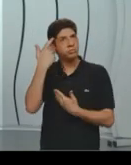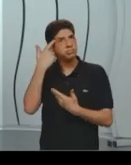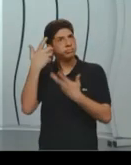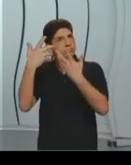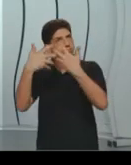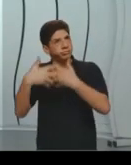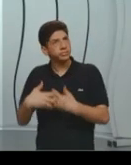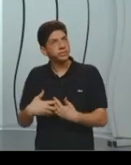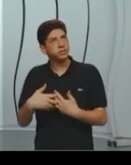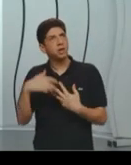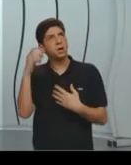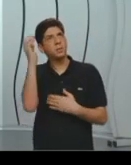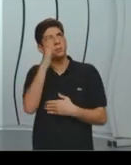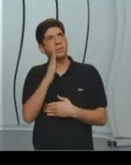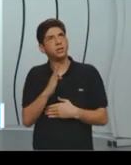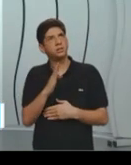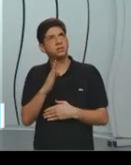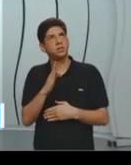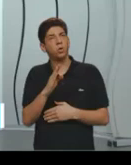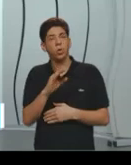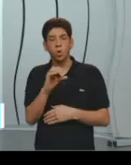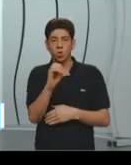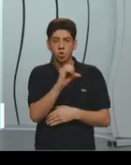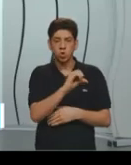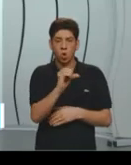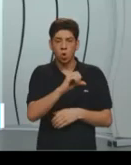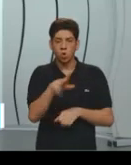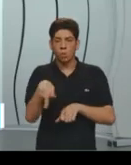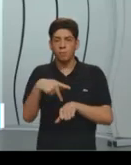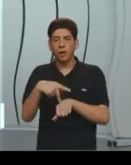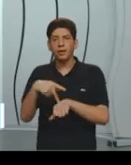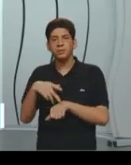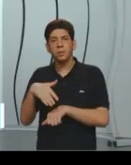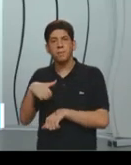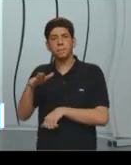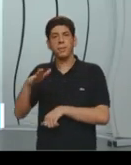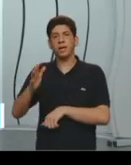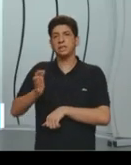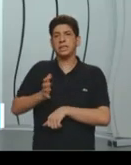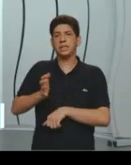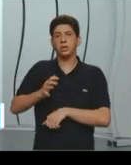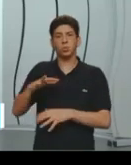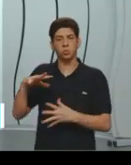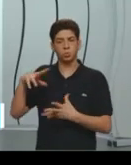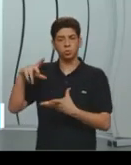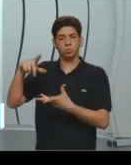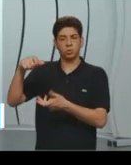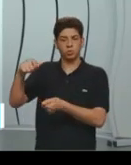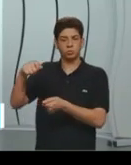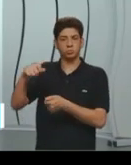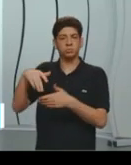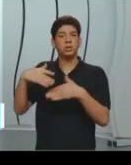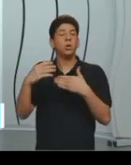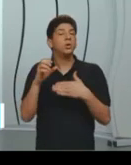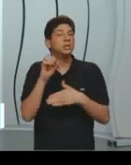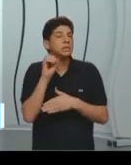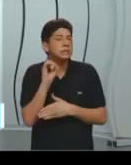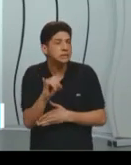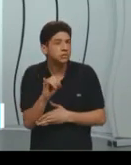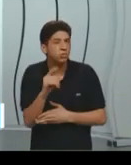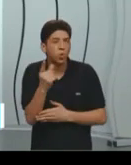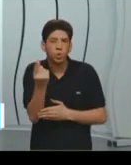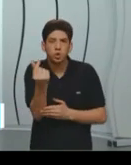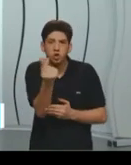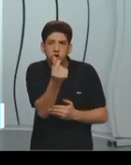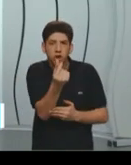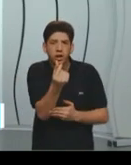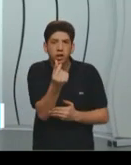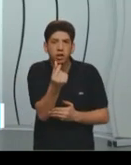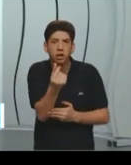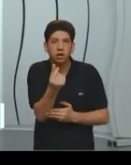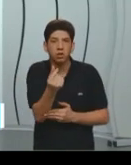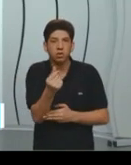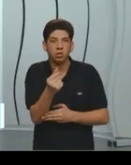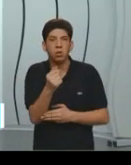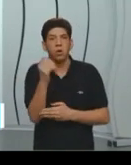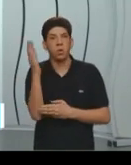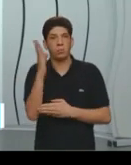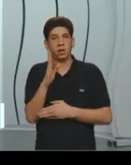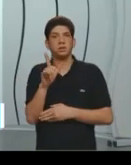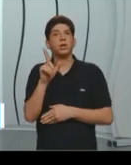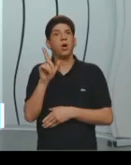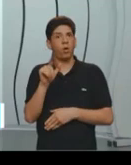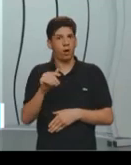mais rico do mundo, entre os países mais ricos. Então, se o quesito for dinheiro, a gente tem que falar, o Brasil é país extremamente rico.